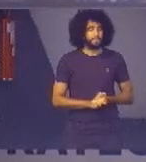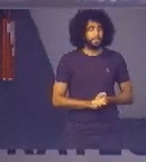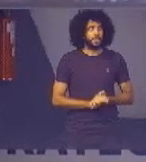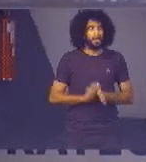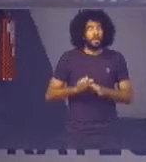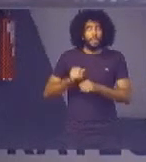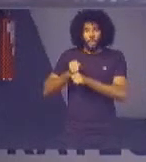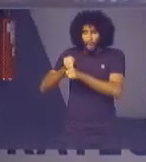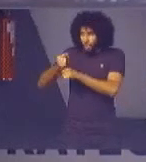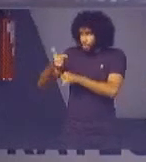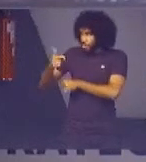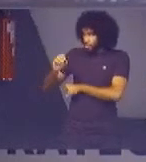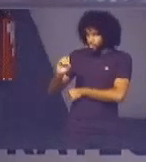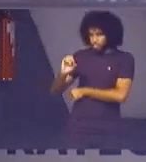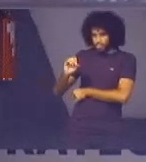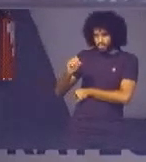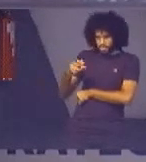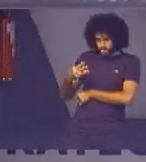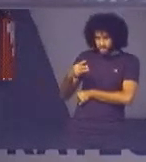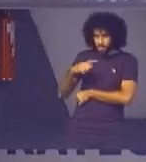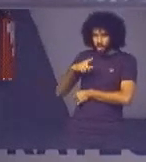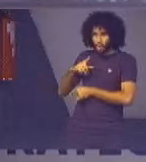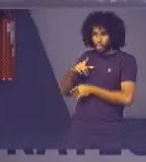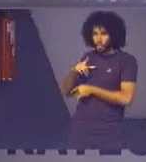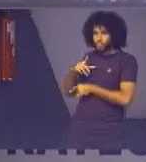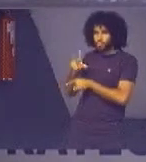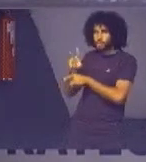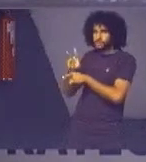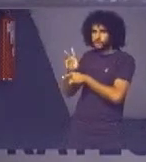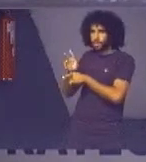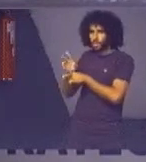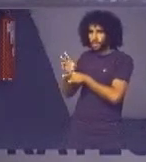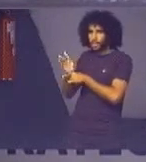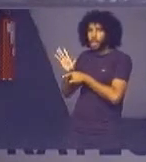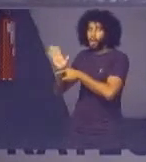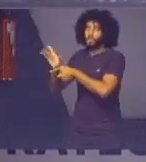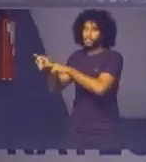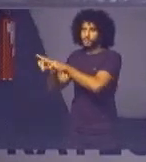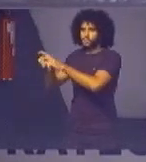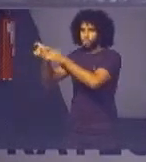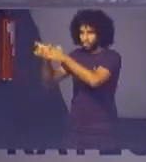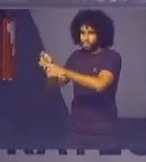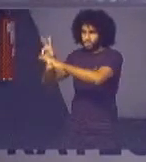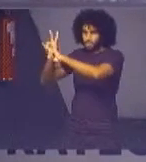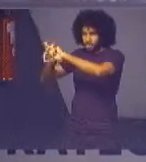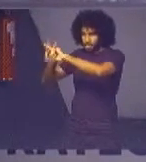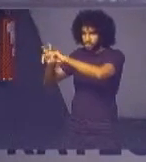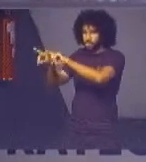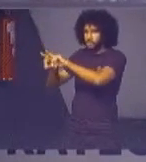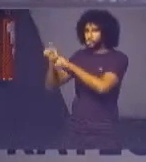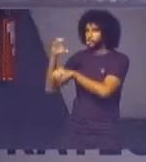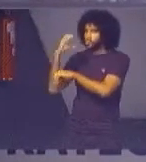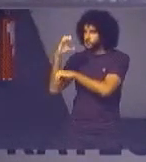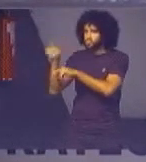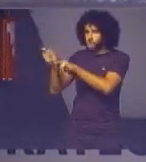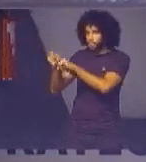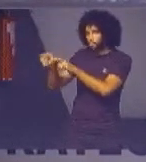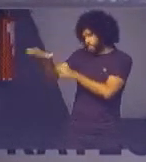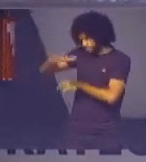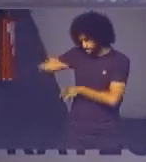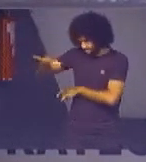2003 nós atendemos os presídios de Curitiba e região o que